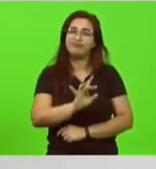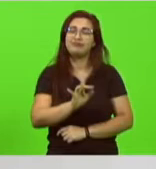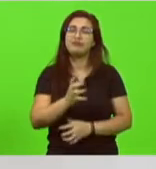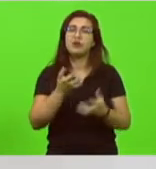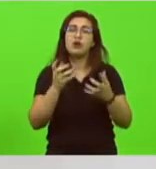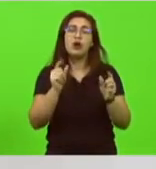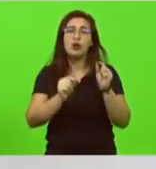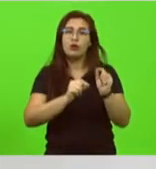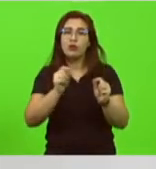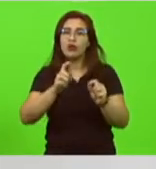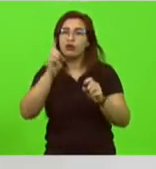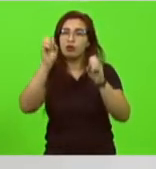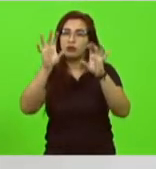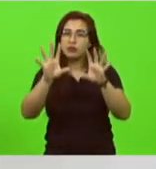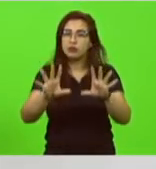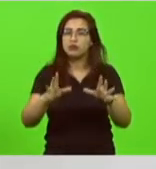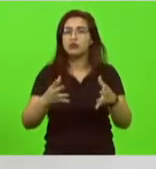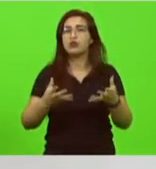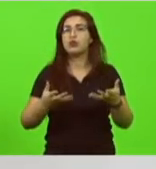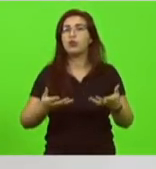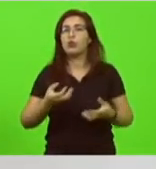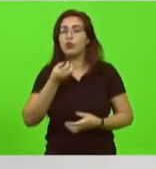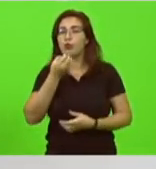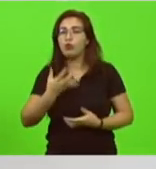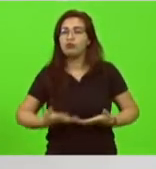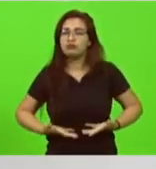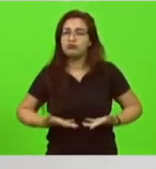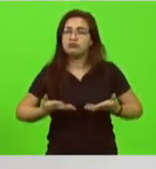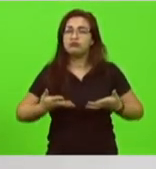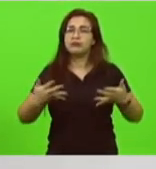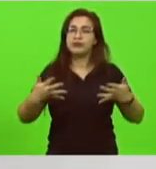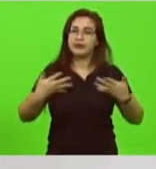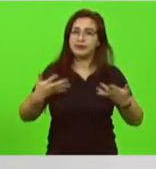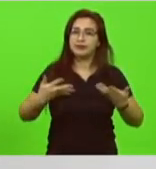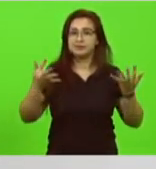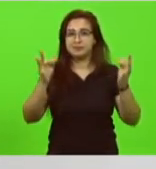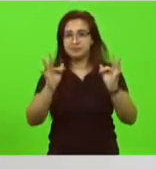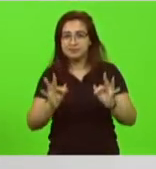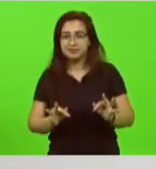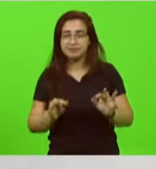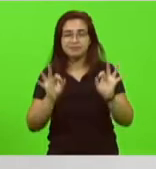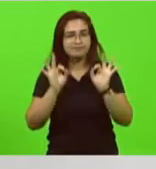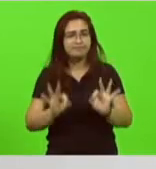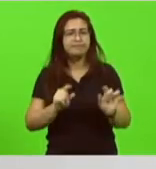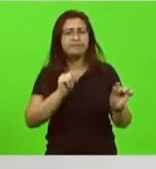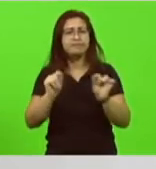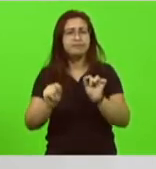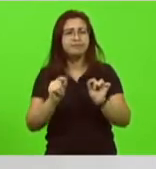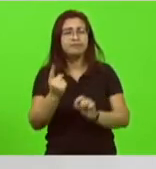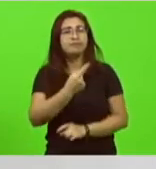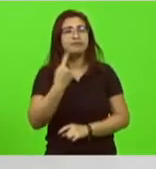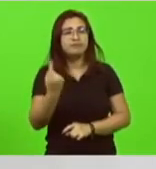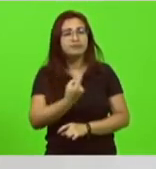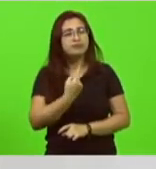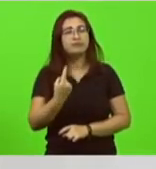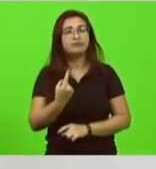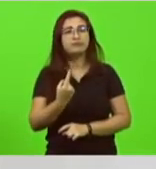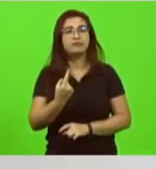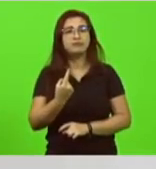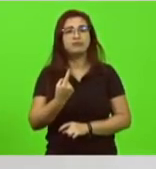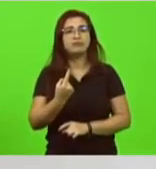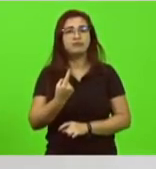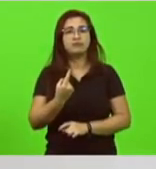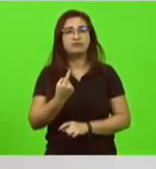força vigor alegria e tenho a certeza que nós estamos certos nós estamos no caminho